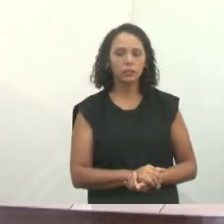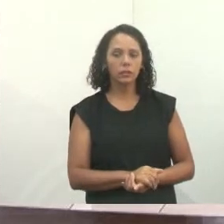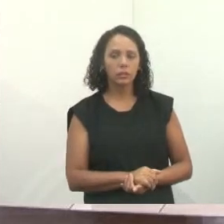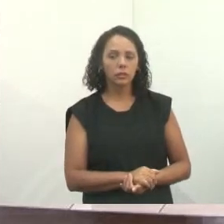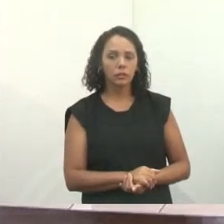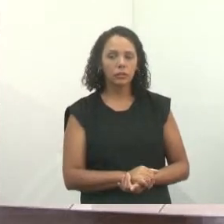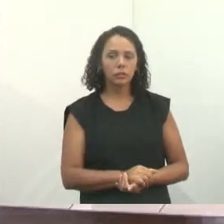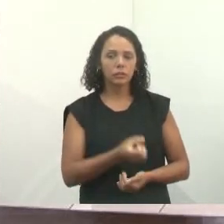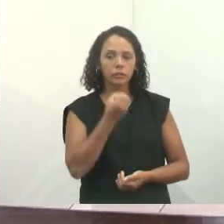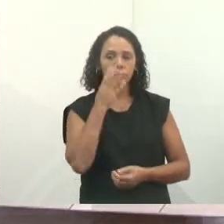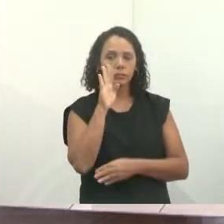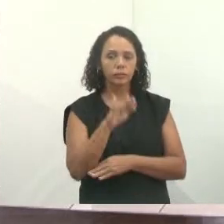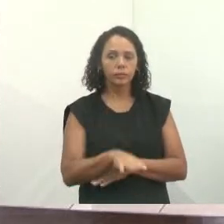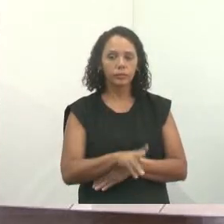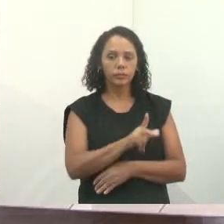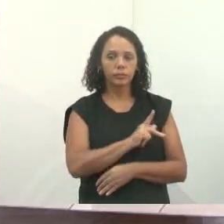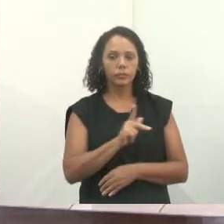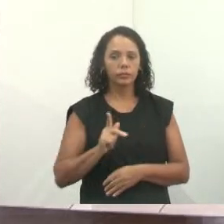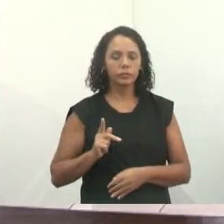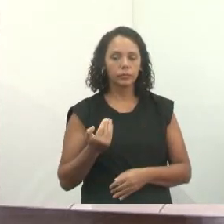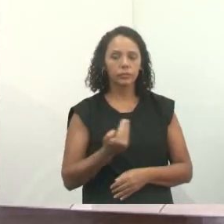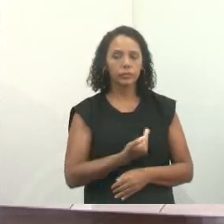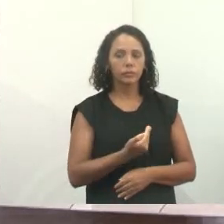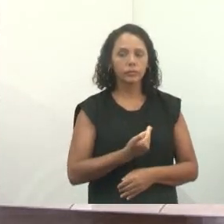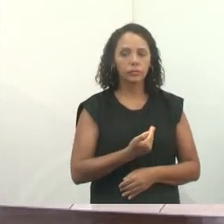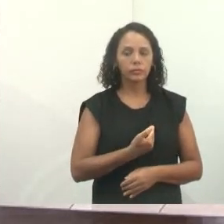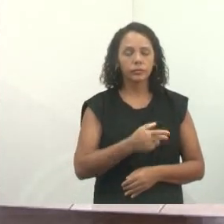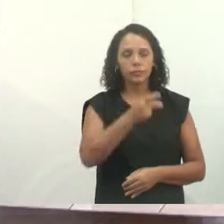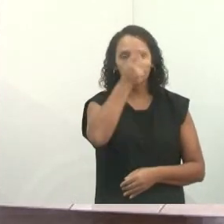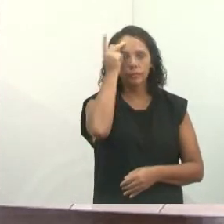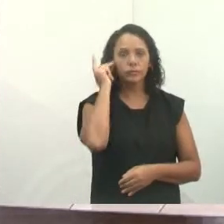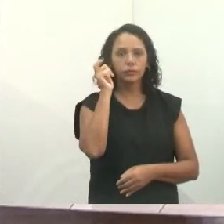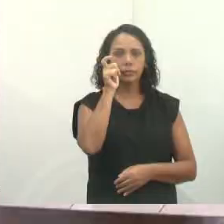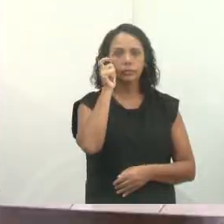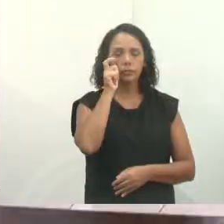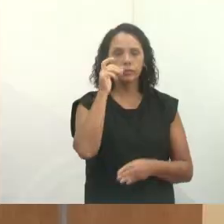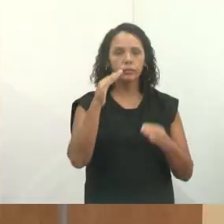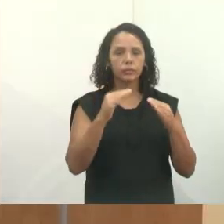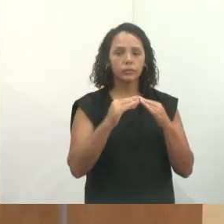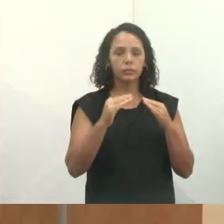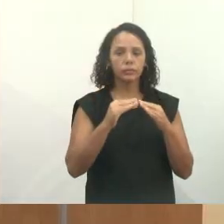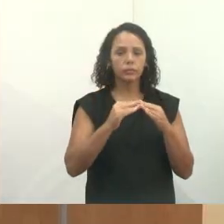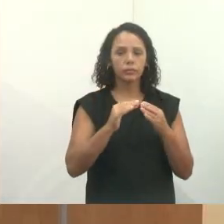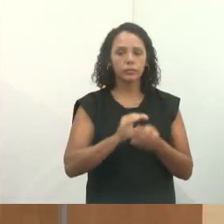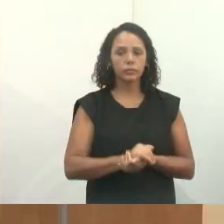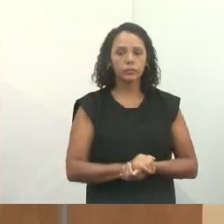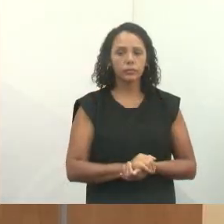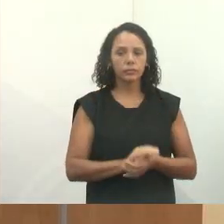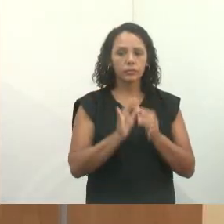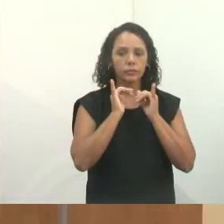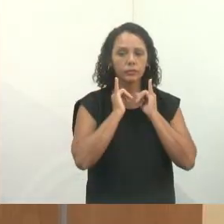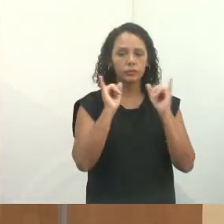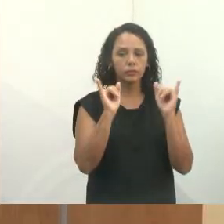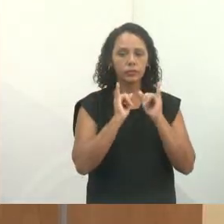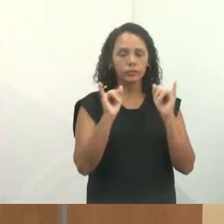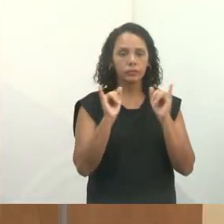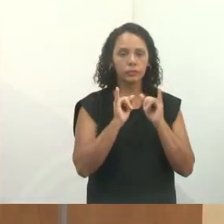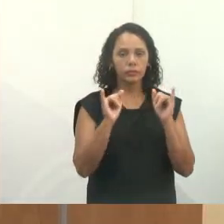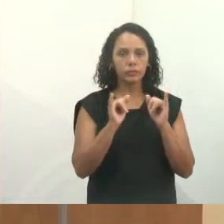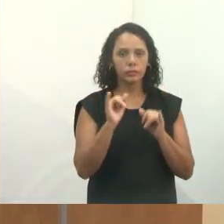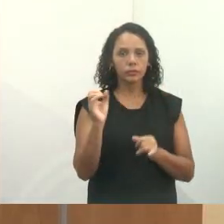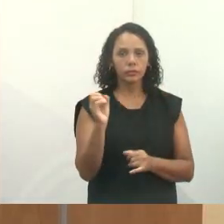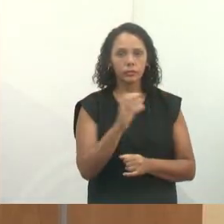Boa noite, presidente. Boa noite, novos pares. Boa noite a você que está em casa nos assistindo. Quero dar uma notícia aqui, quente,